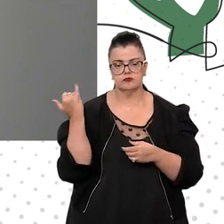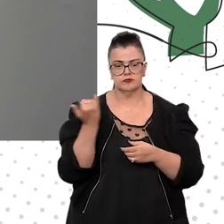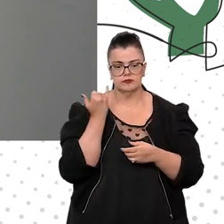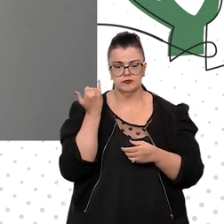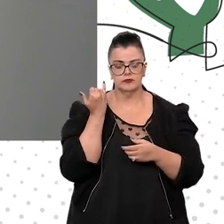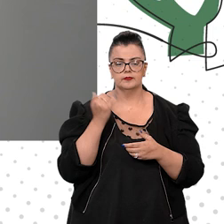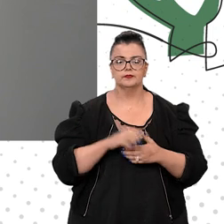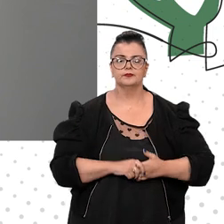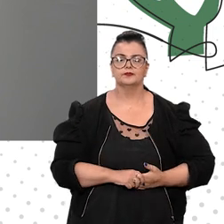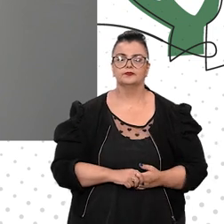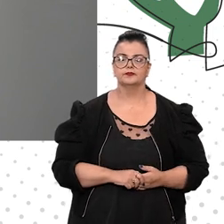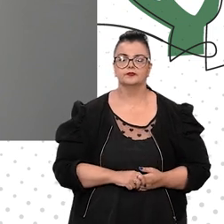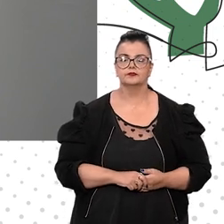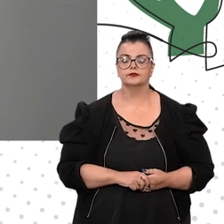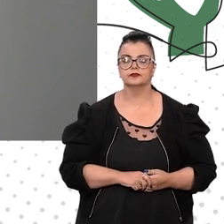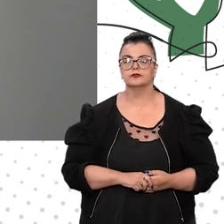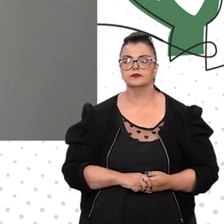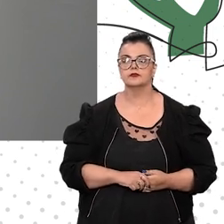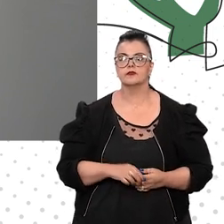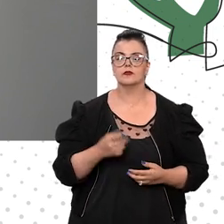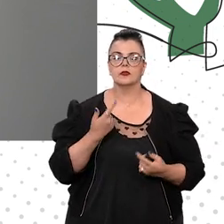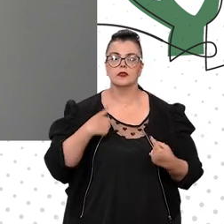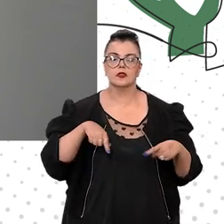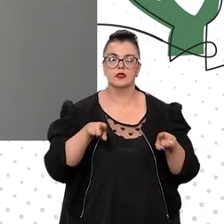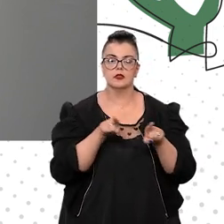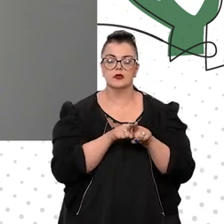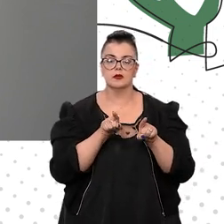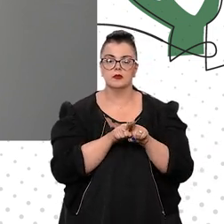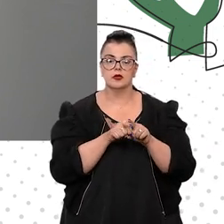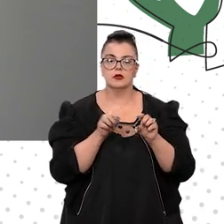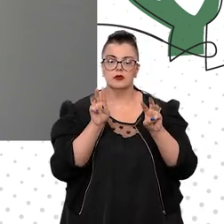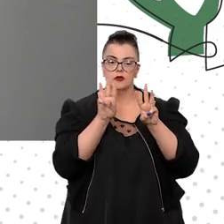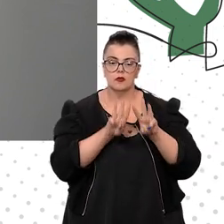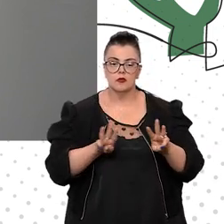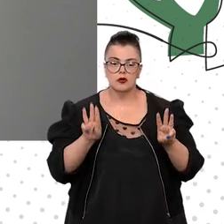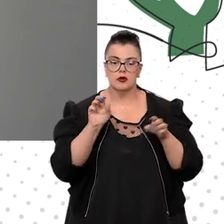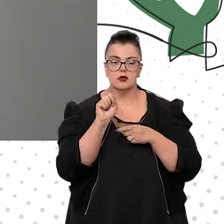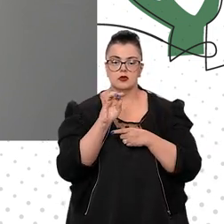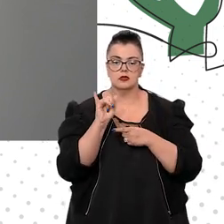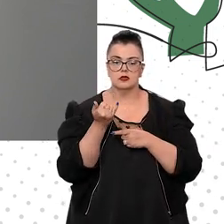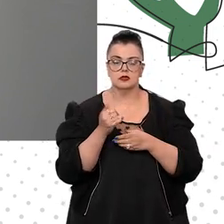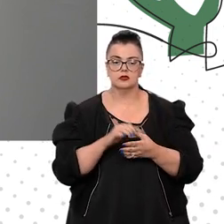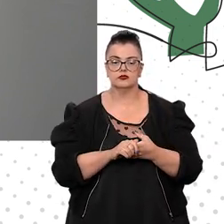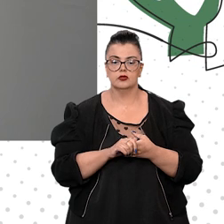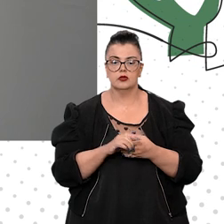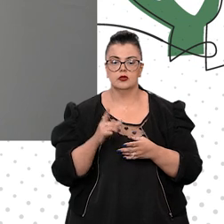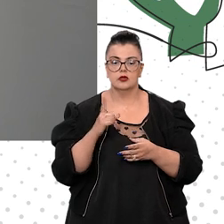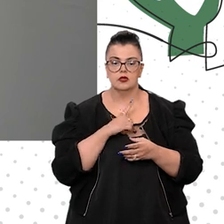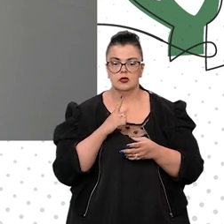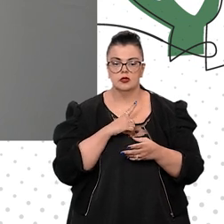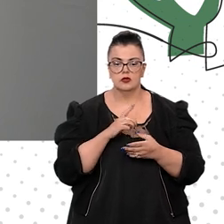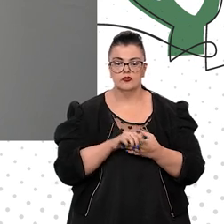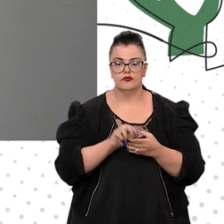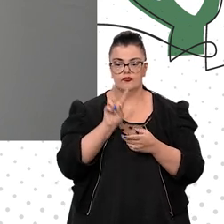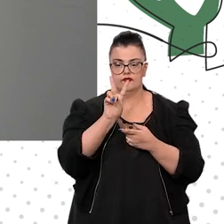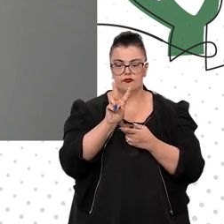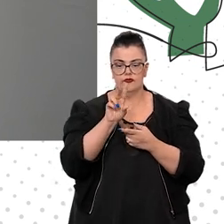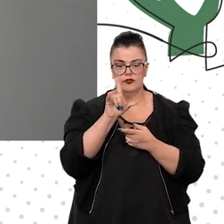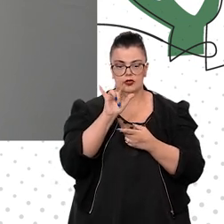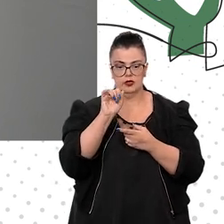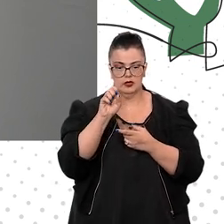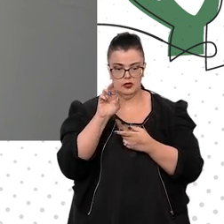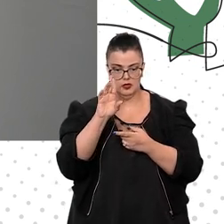Também contamos aqui no nosso portal do STJ com o avatar do VLibras para tradução de